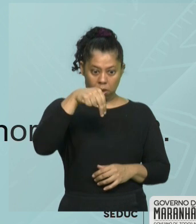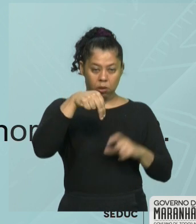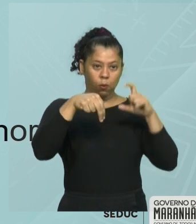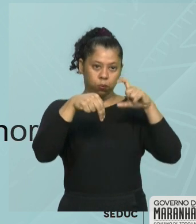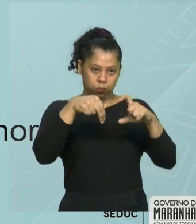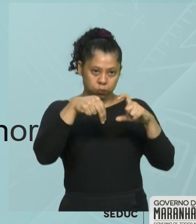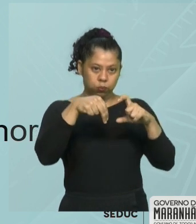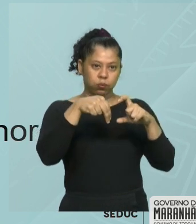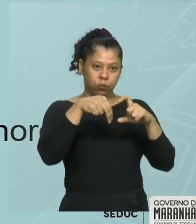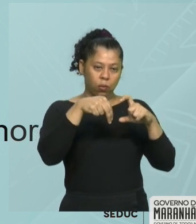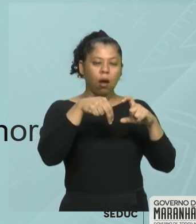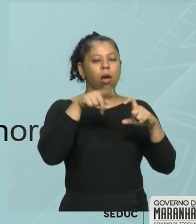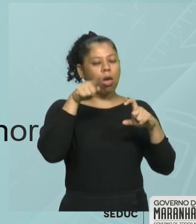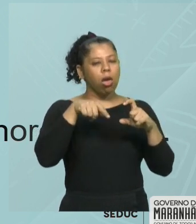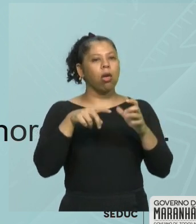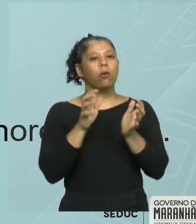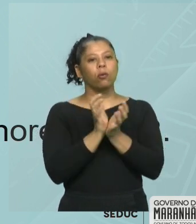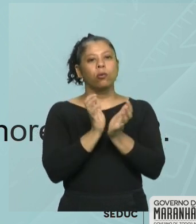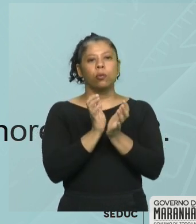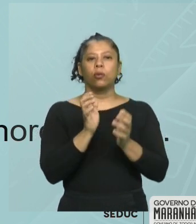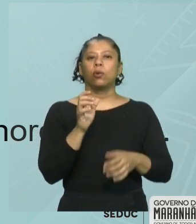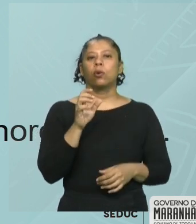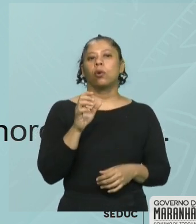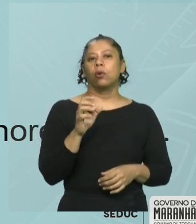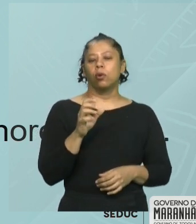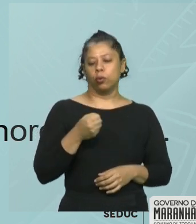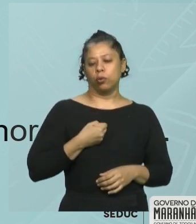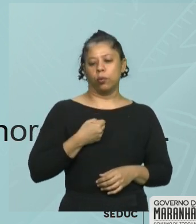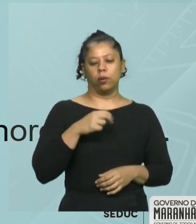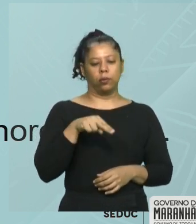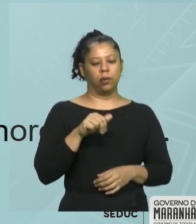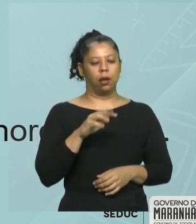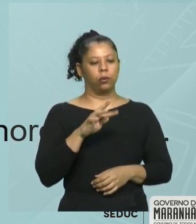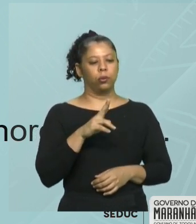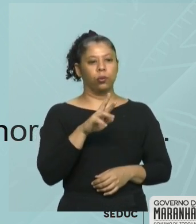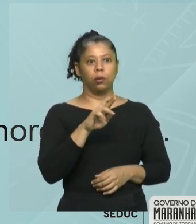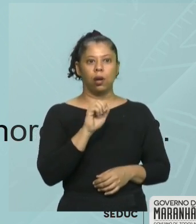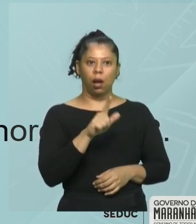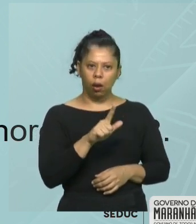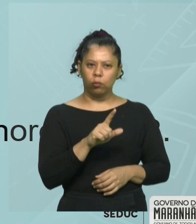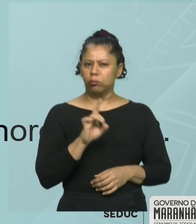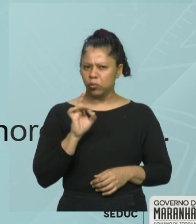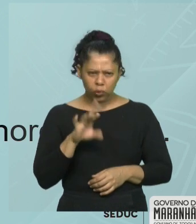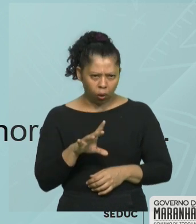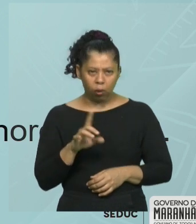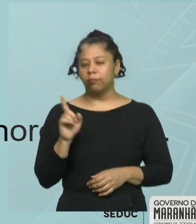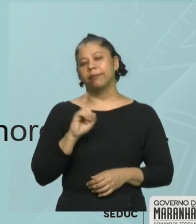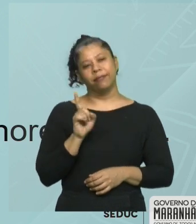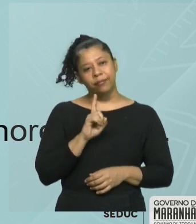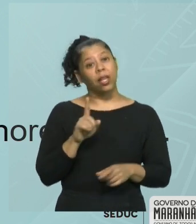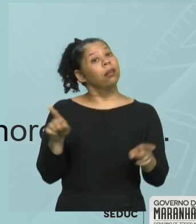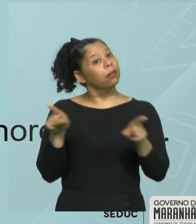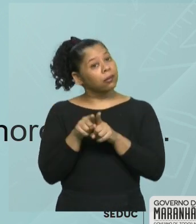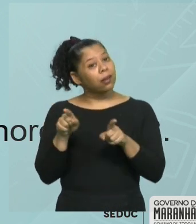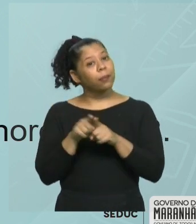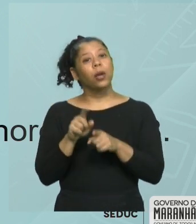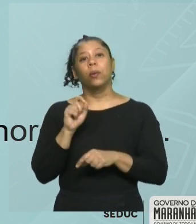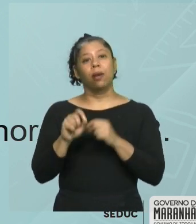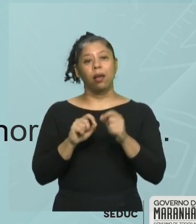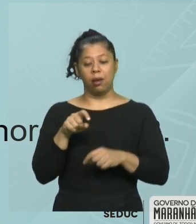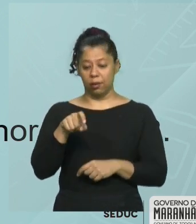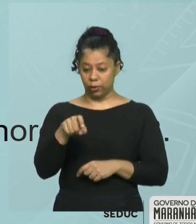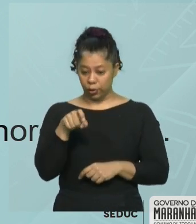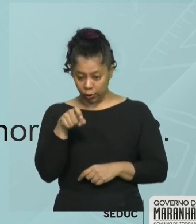conjunto dos números naturais. Só que não é só isso. Além disso, ele tem que ser